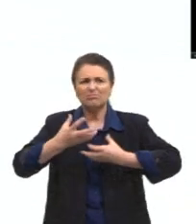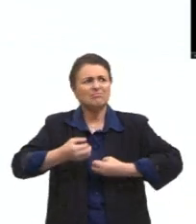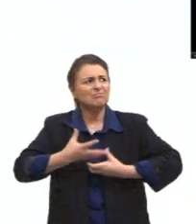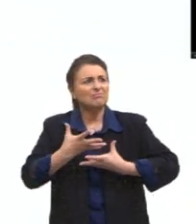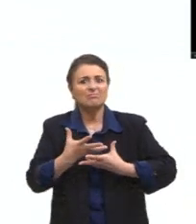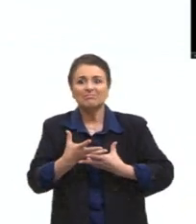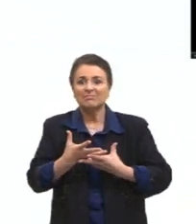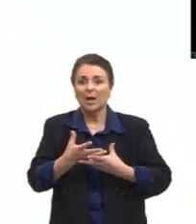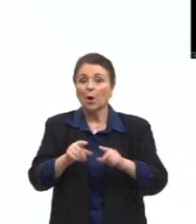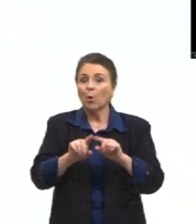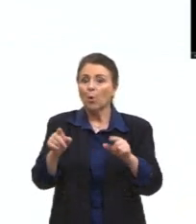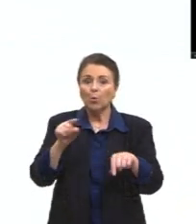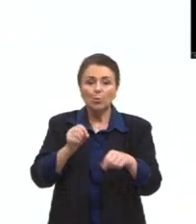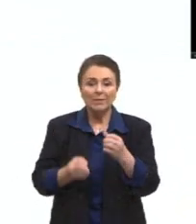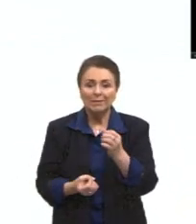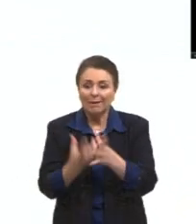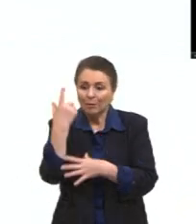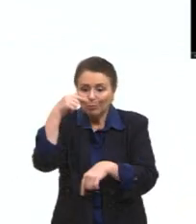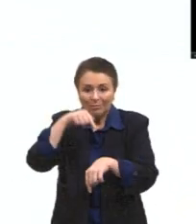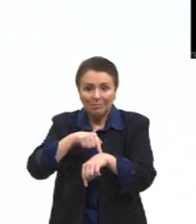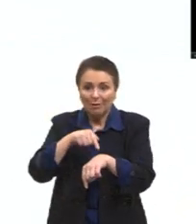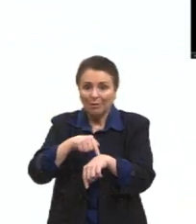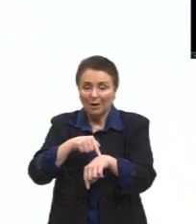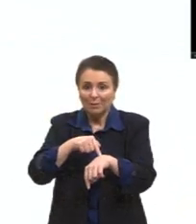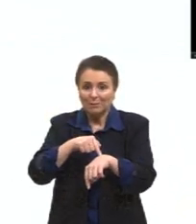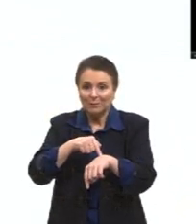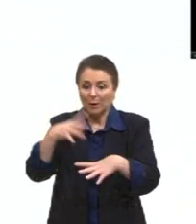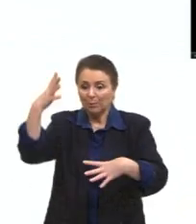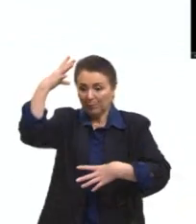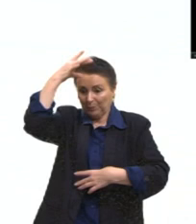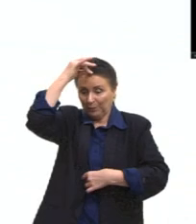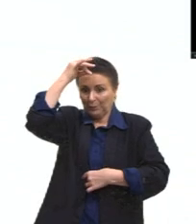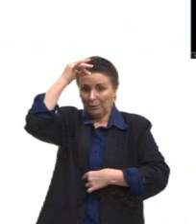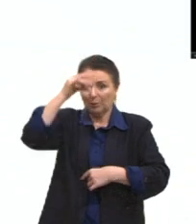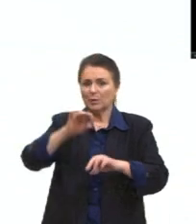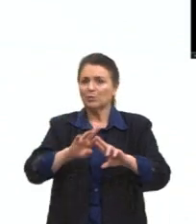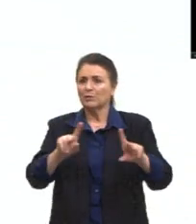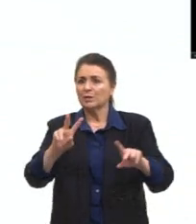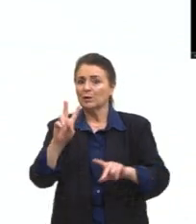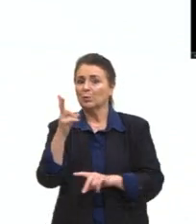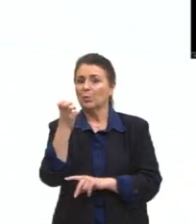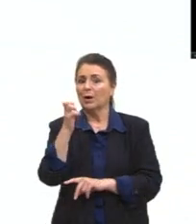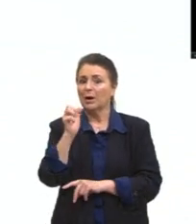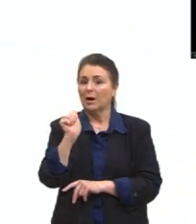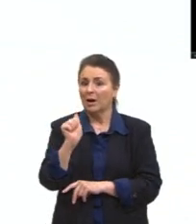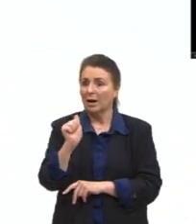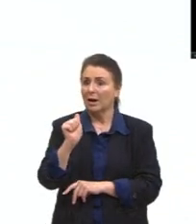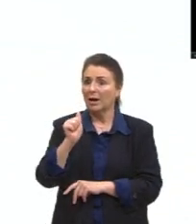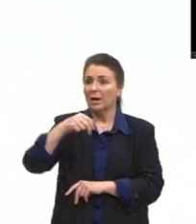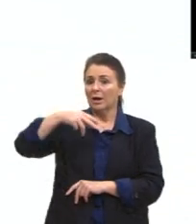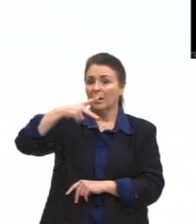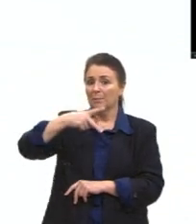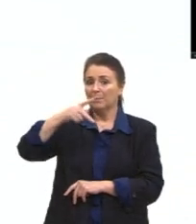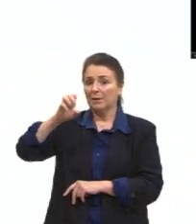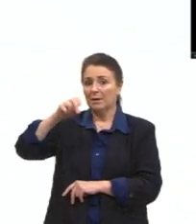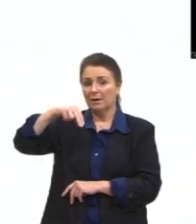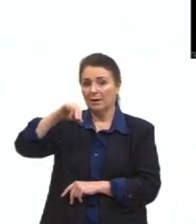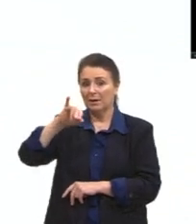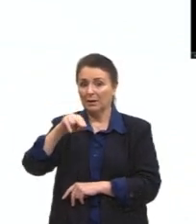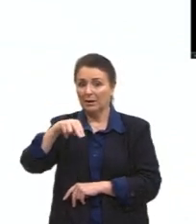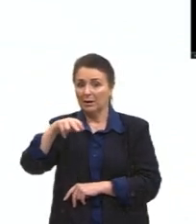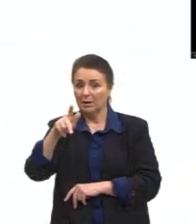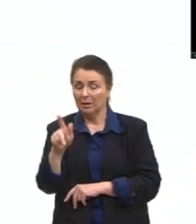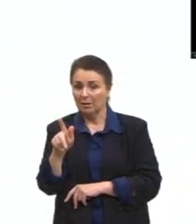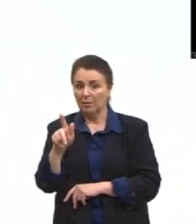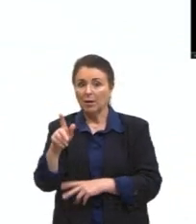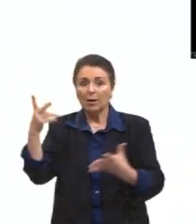improvisação. Então, qual é a diferença da performance e do happening, né? O happening, ele acontece de forma mais